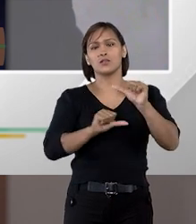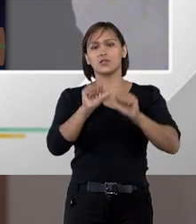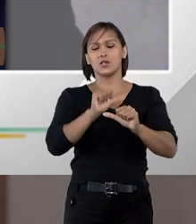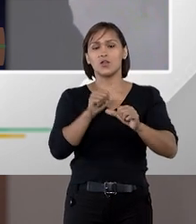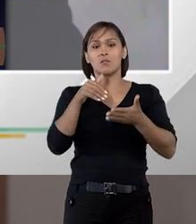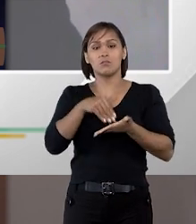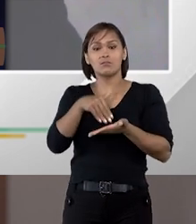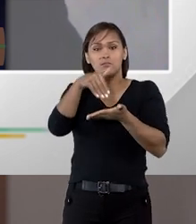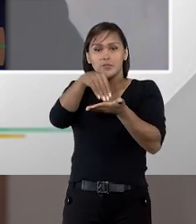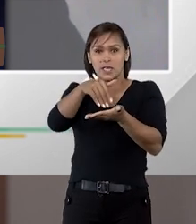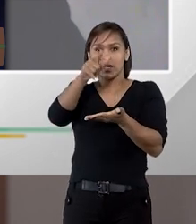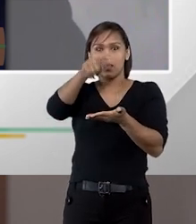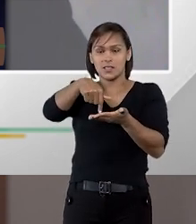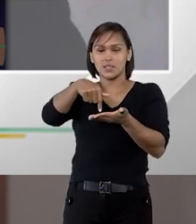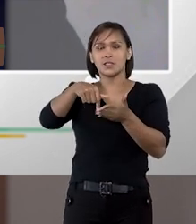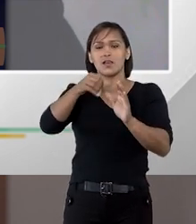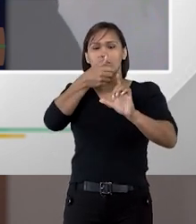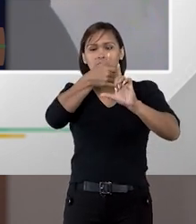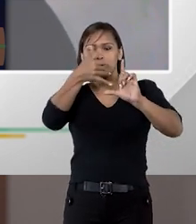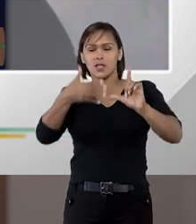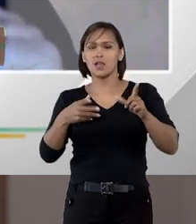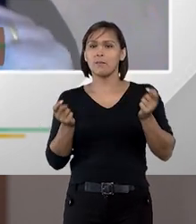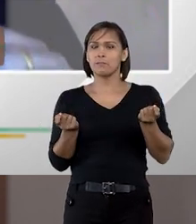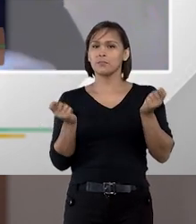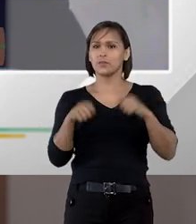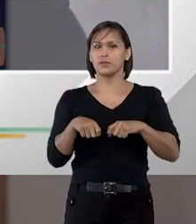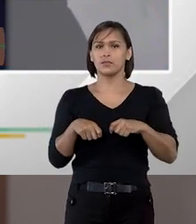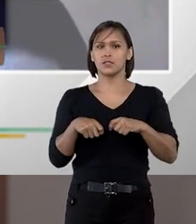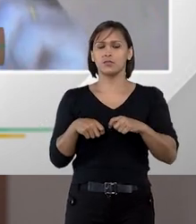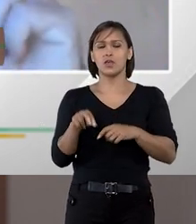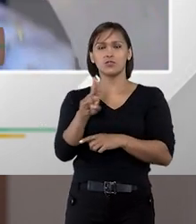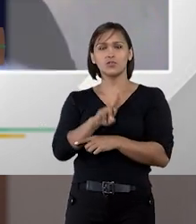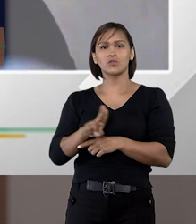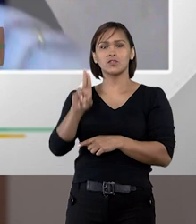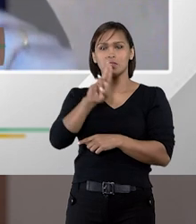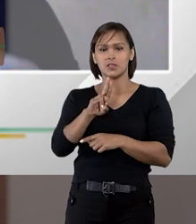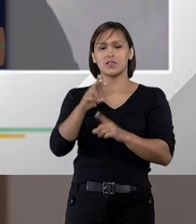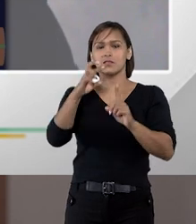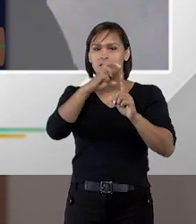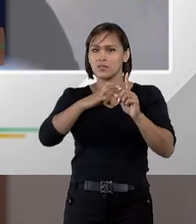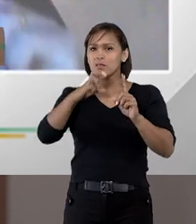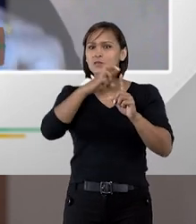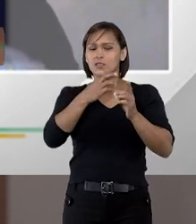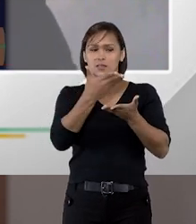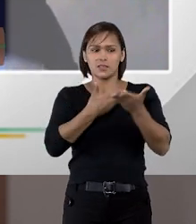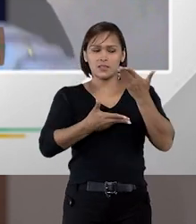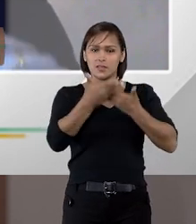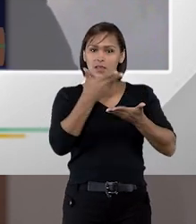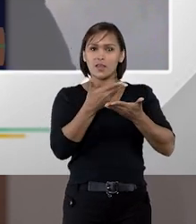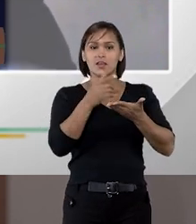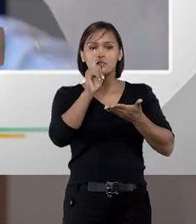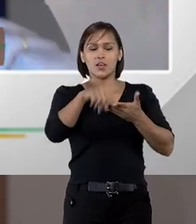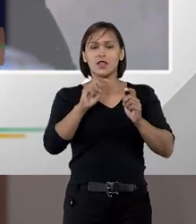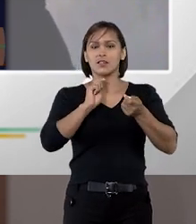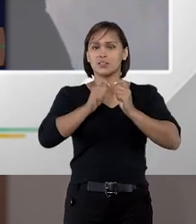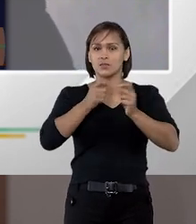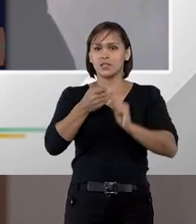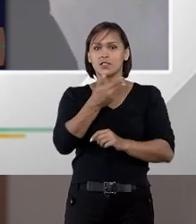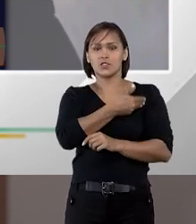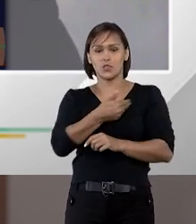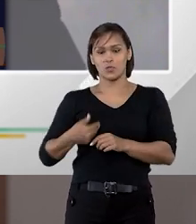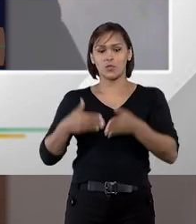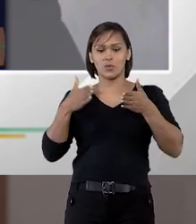estabelecer de maneira expressa e categórica a possibilidade de utilização da arbitragem nas relações envolvendo a